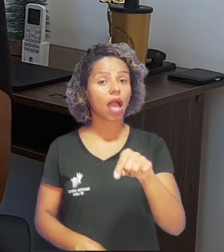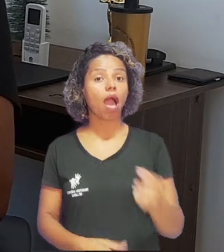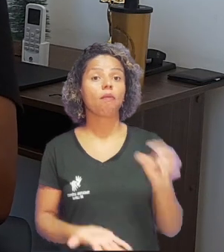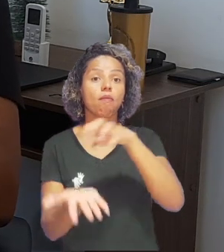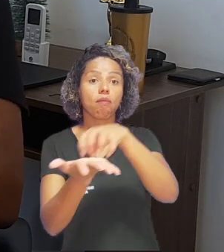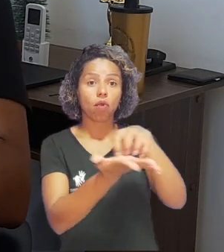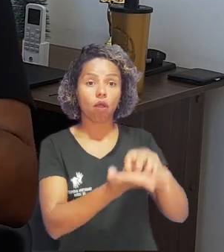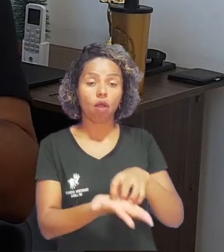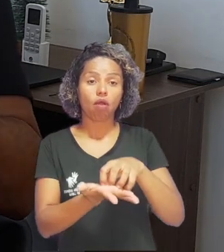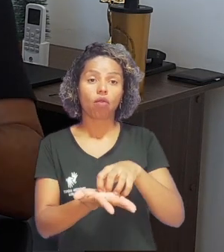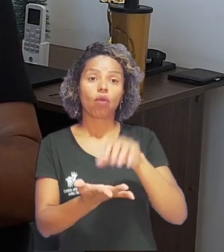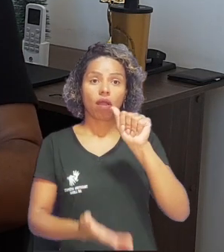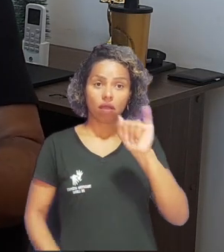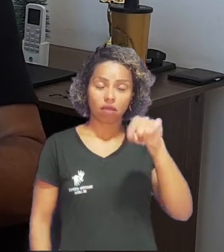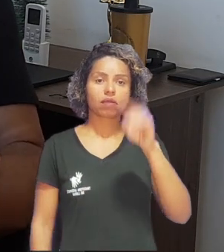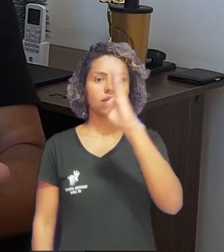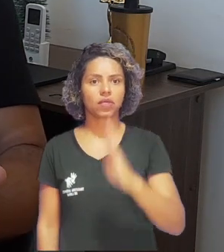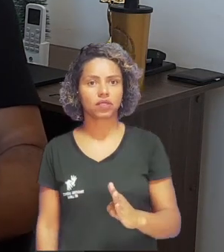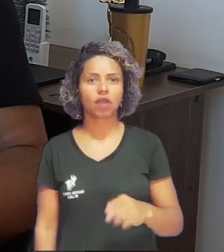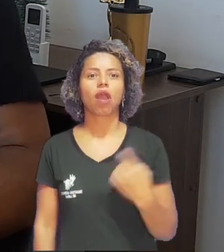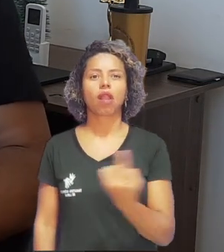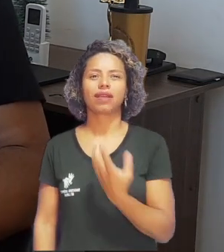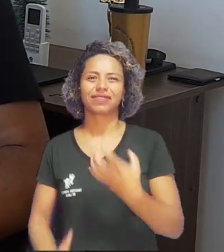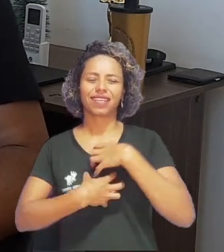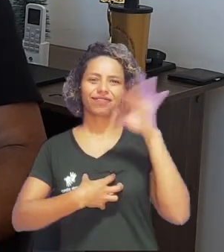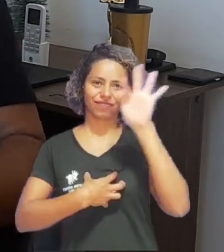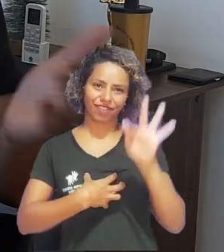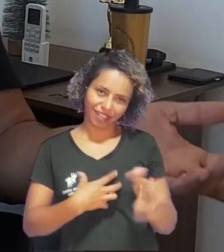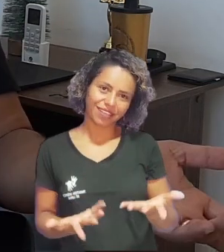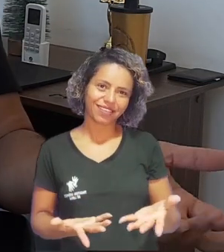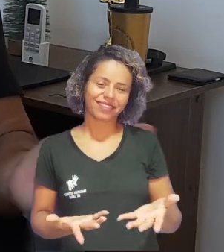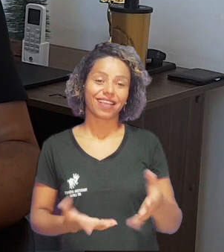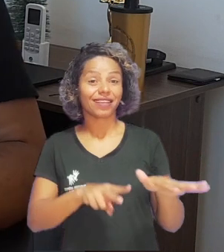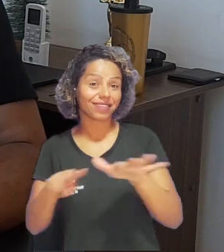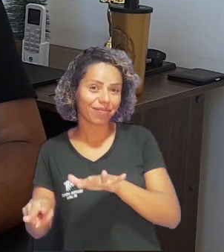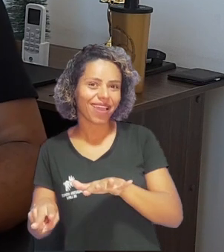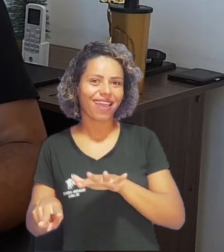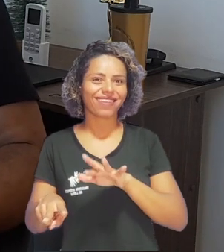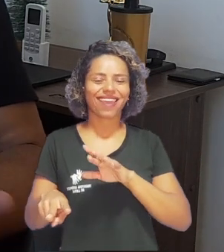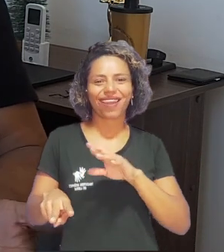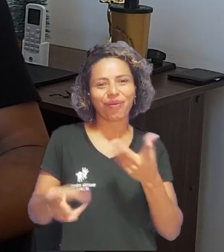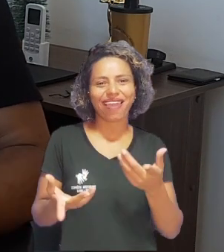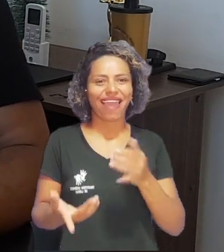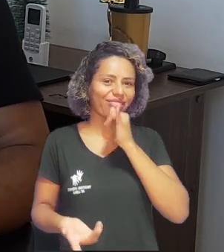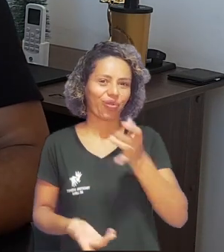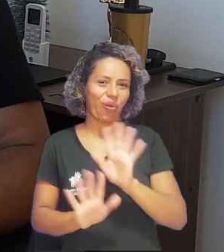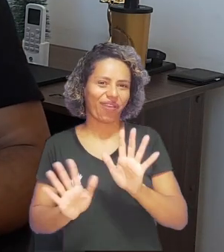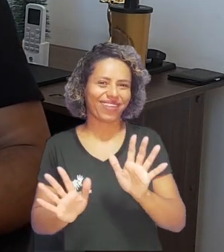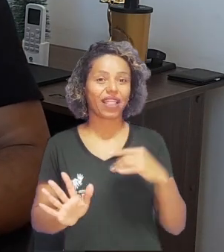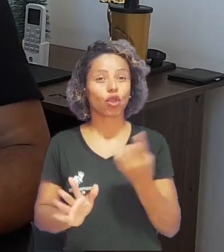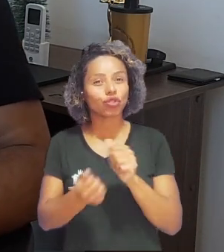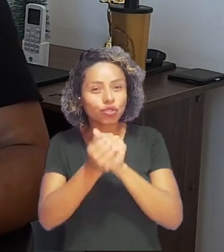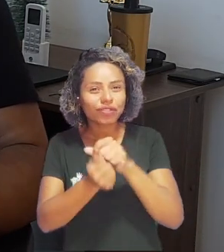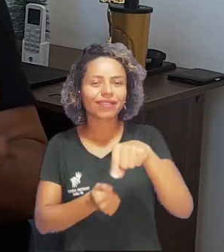inteligência artificial em saúde no Brasil. Estamos muito felizes ainda. Essa semana, não é nada coincidência,